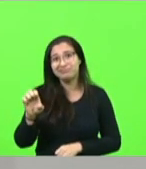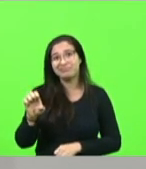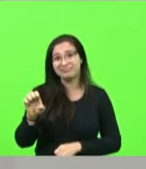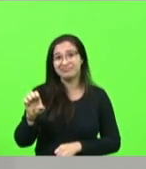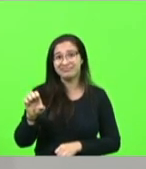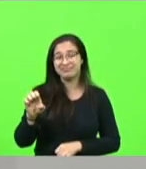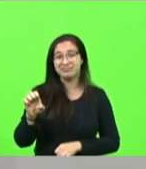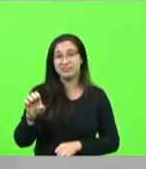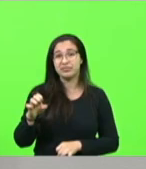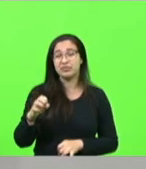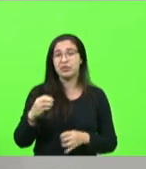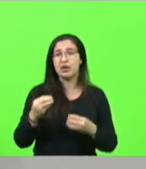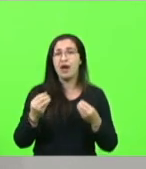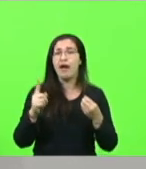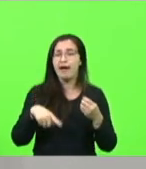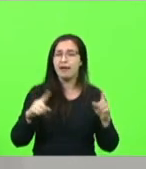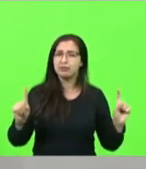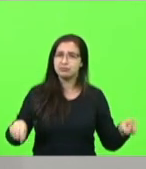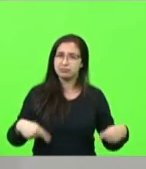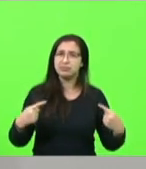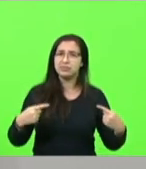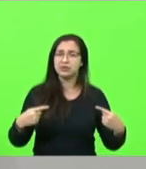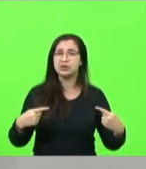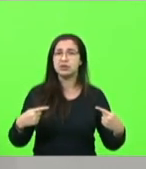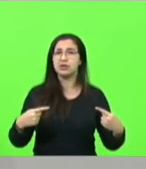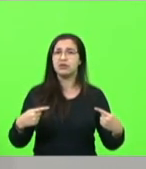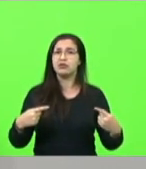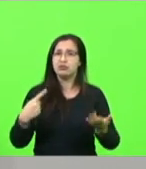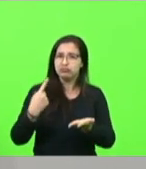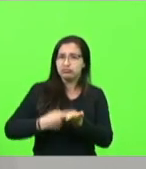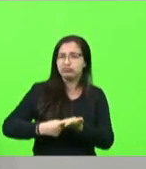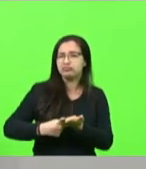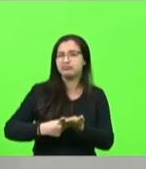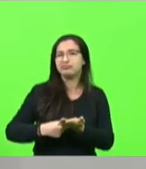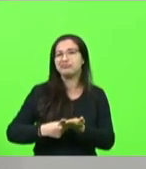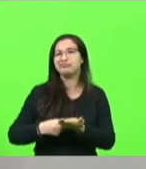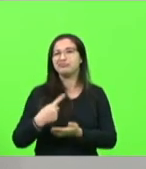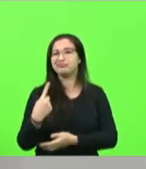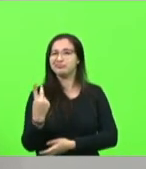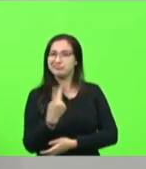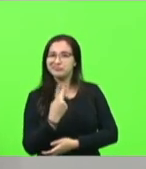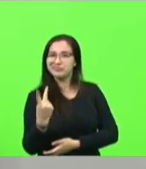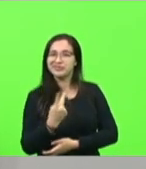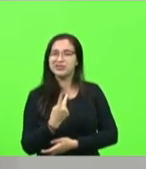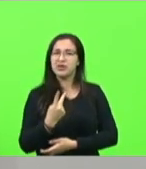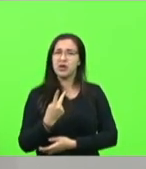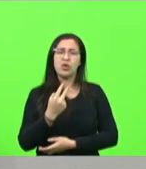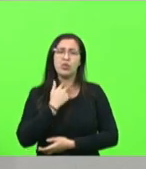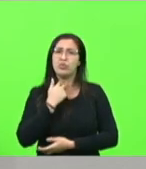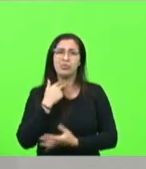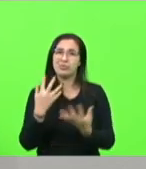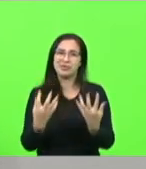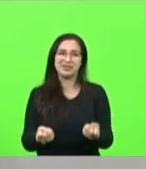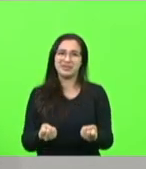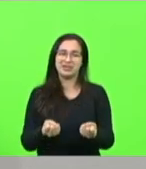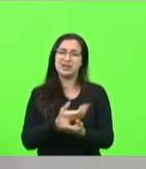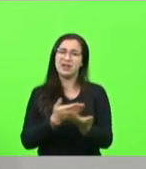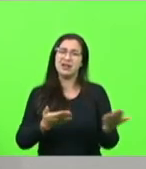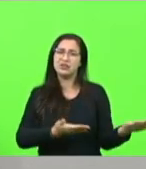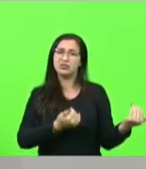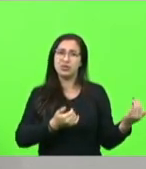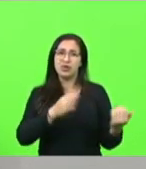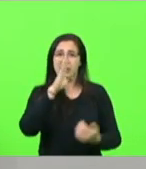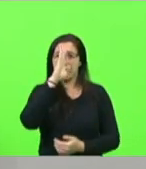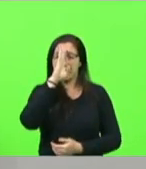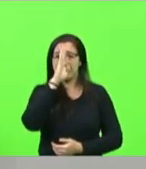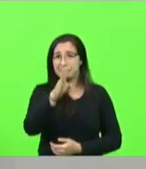um desafio nosso e desta casa de não permitir que jovens, principalmente